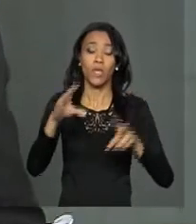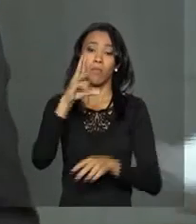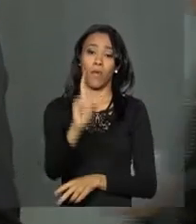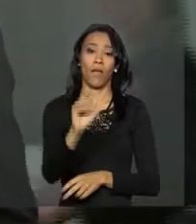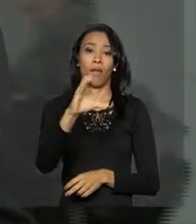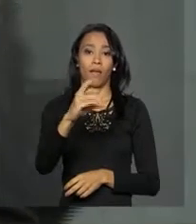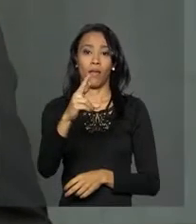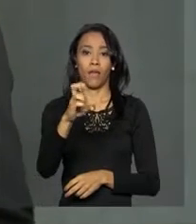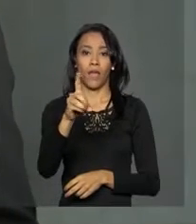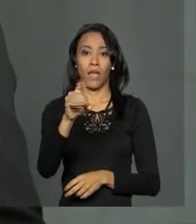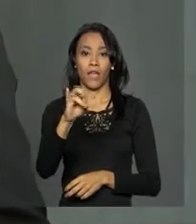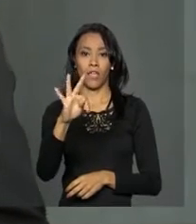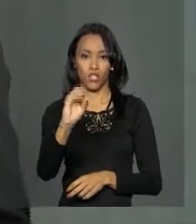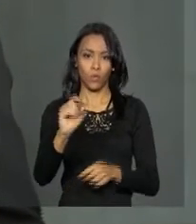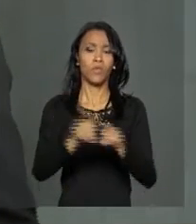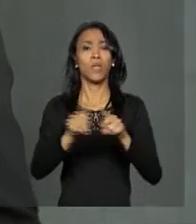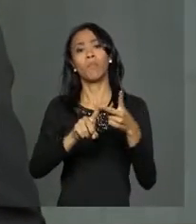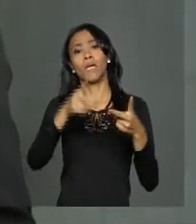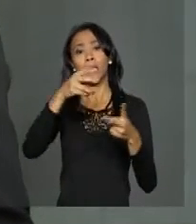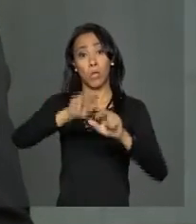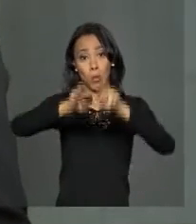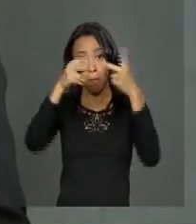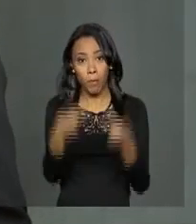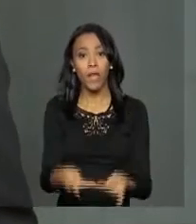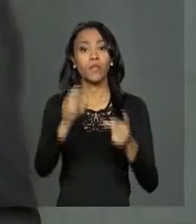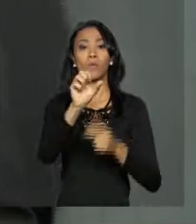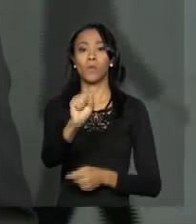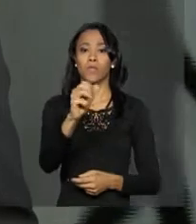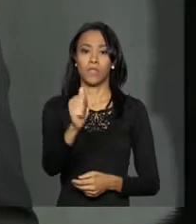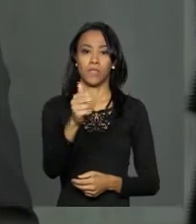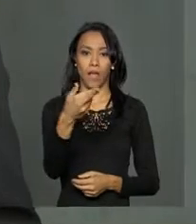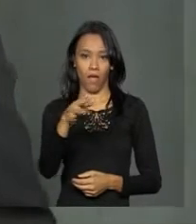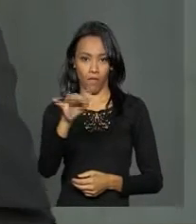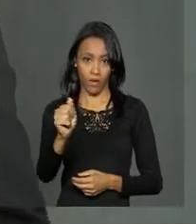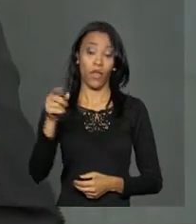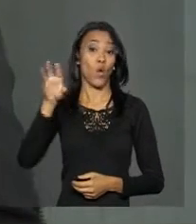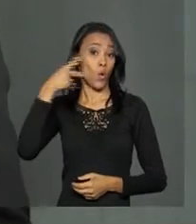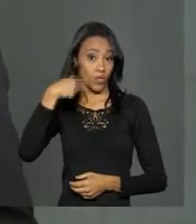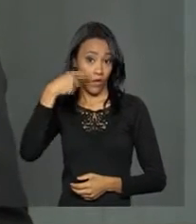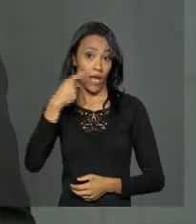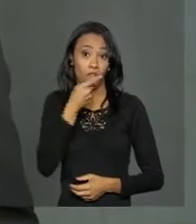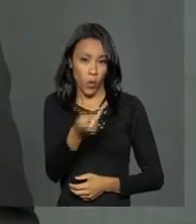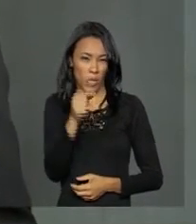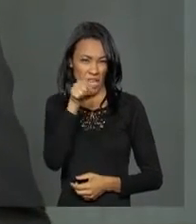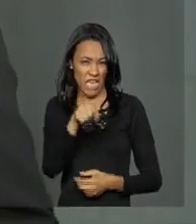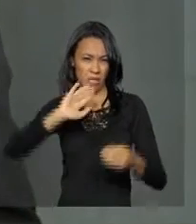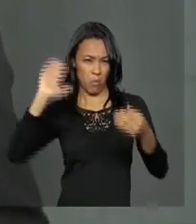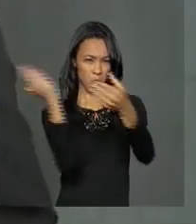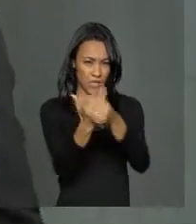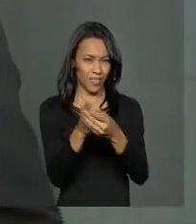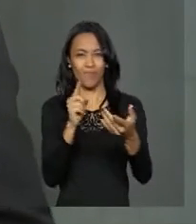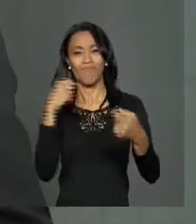e as operações do Plano Safra 2015. Cardoso disse ainda que o processo é vicioso e